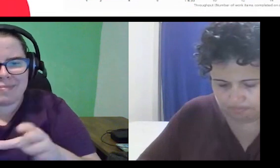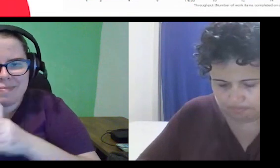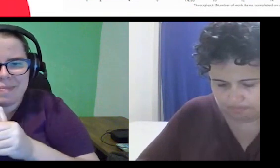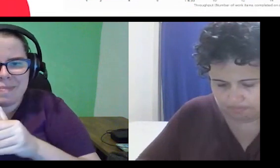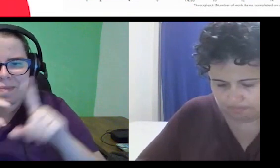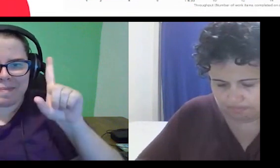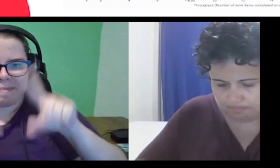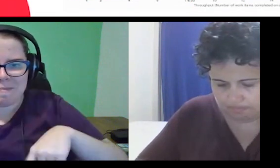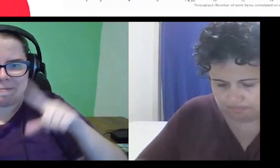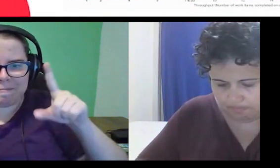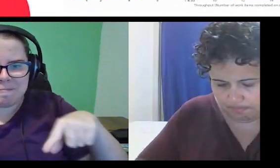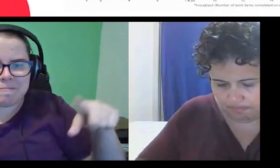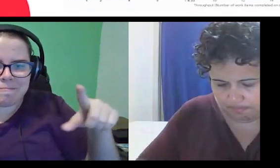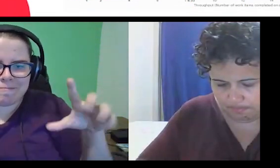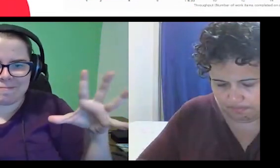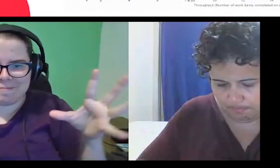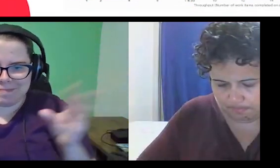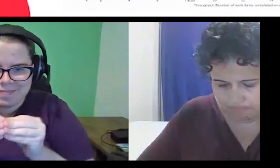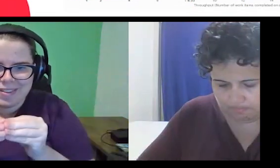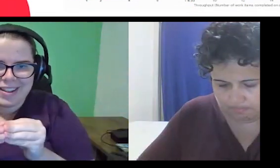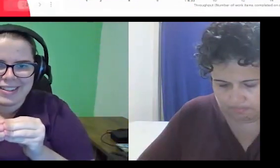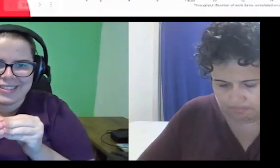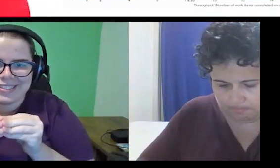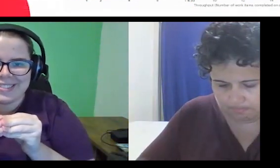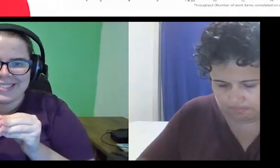ter esse resultado aí.